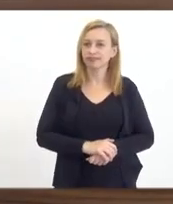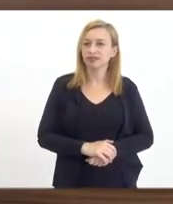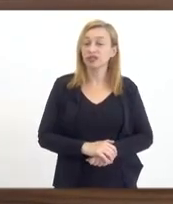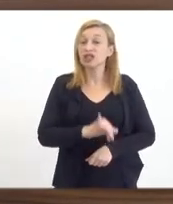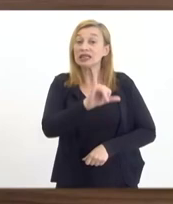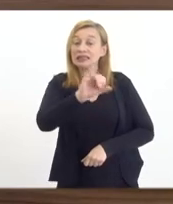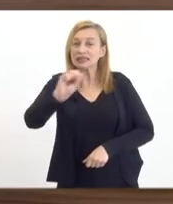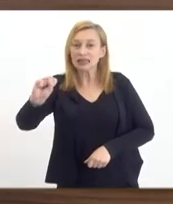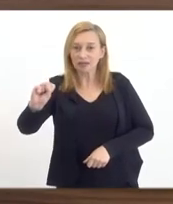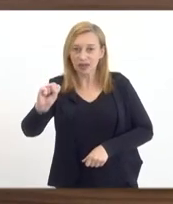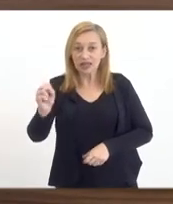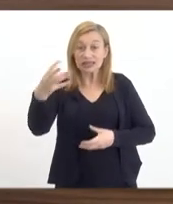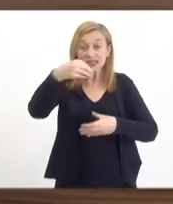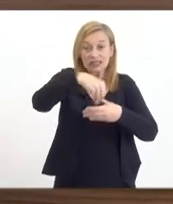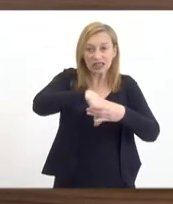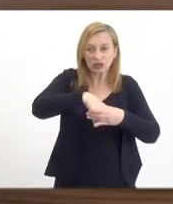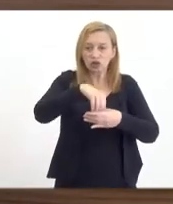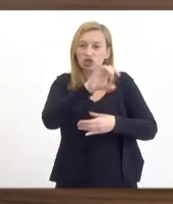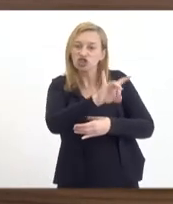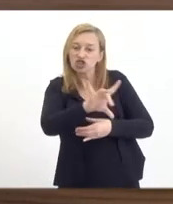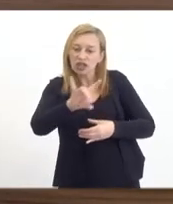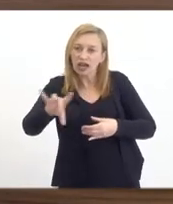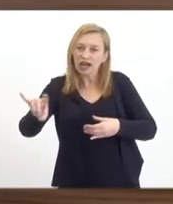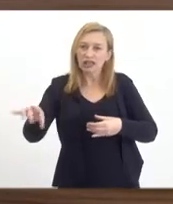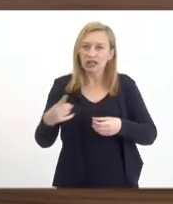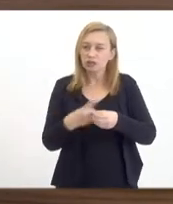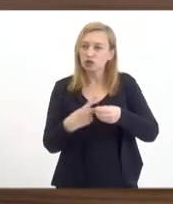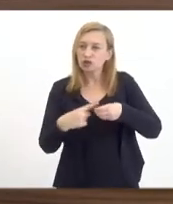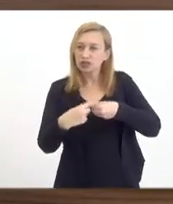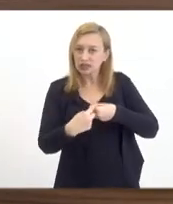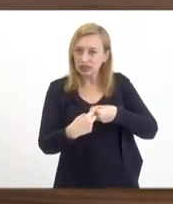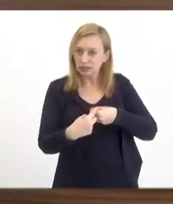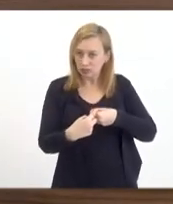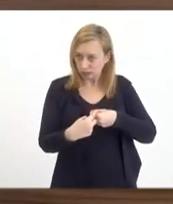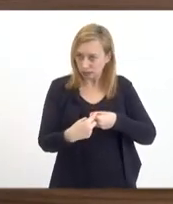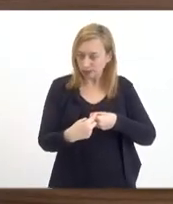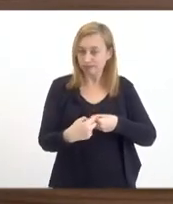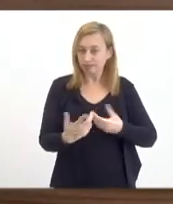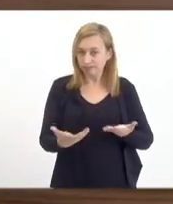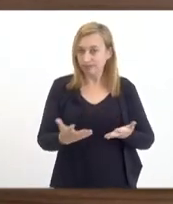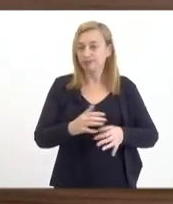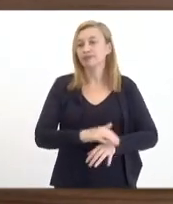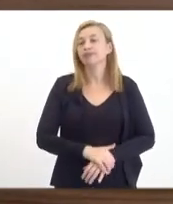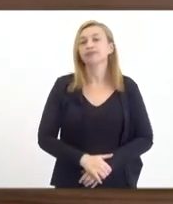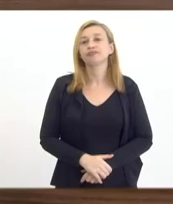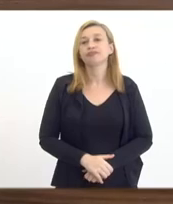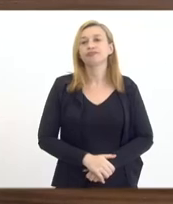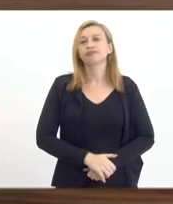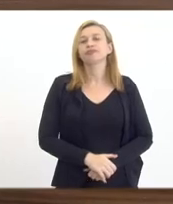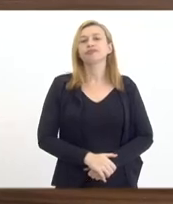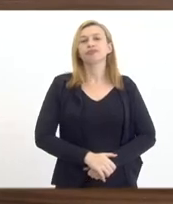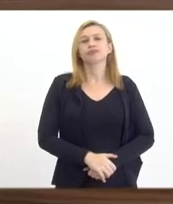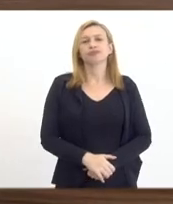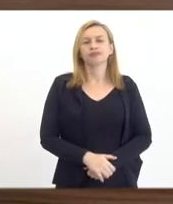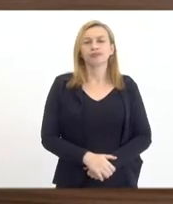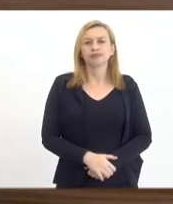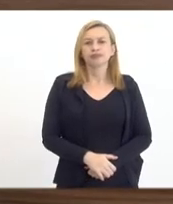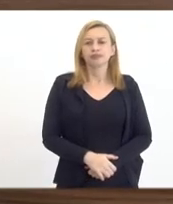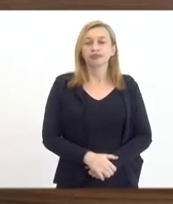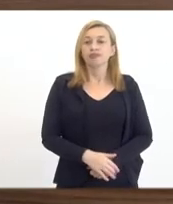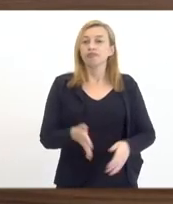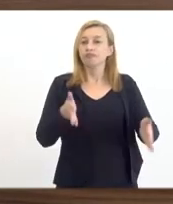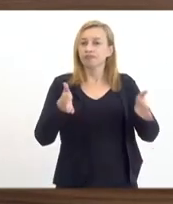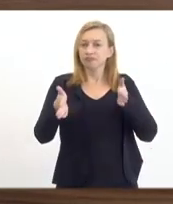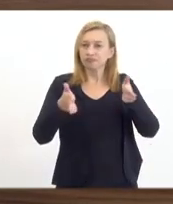ICMS dentro de cada município, o índice de participação municipal do ICMS. Nesse